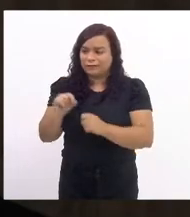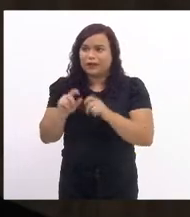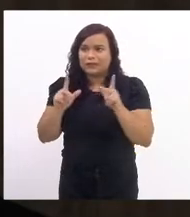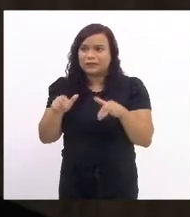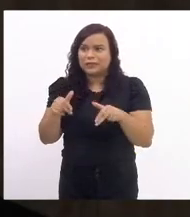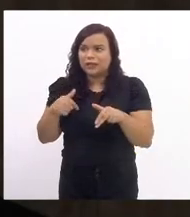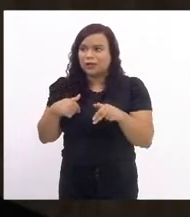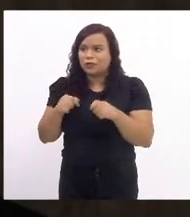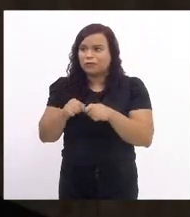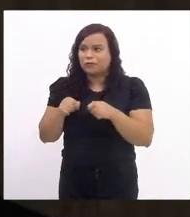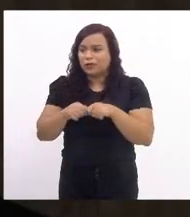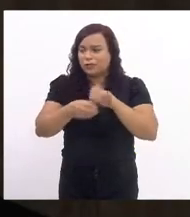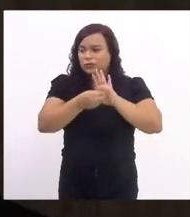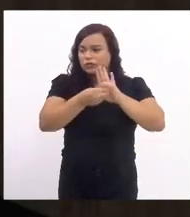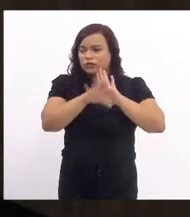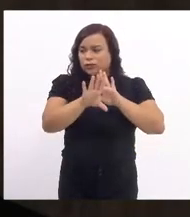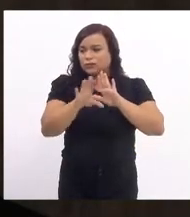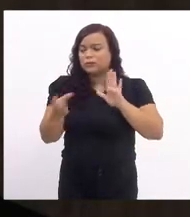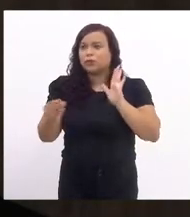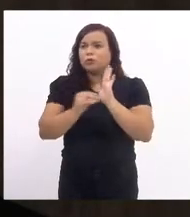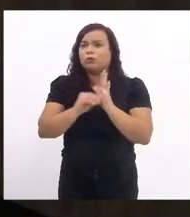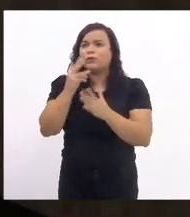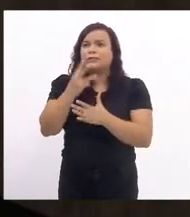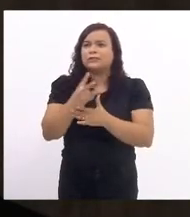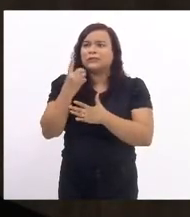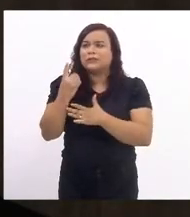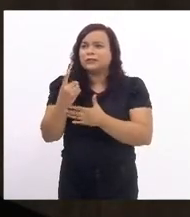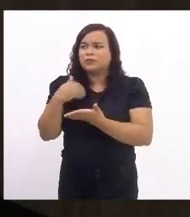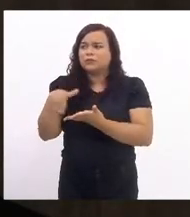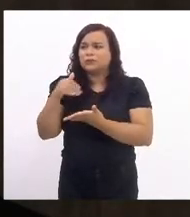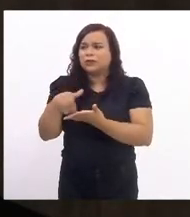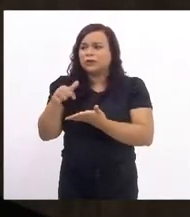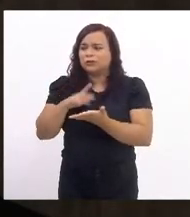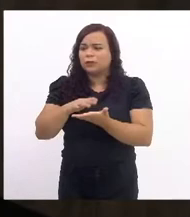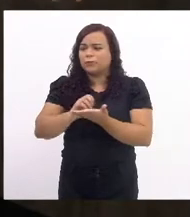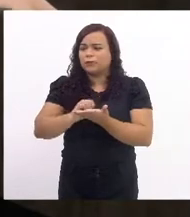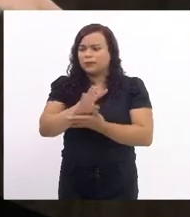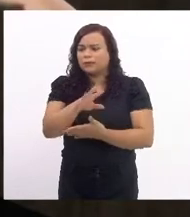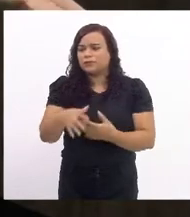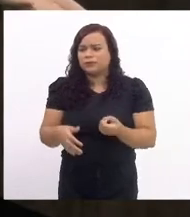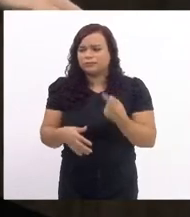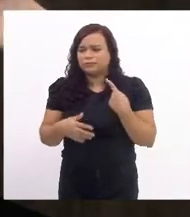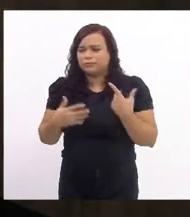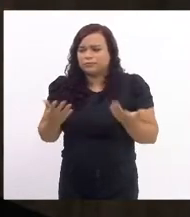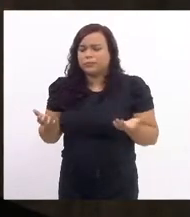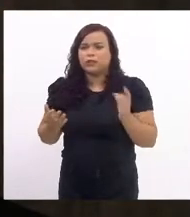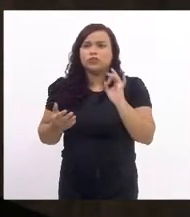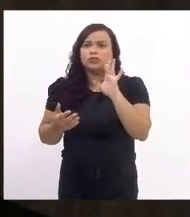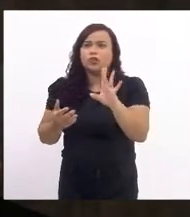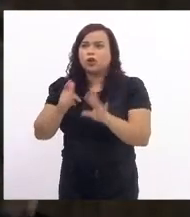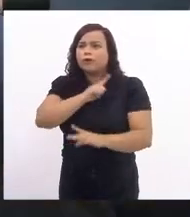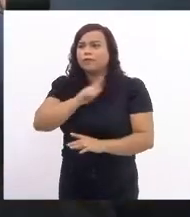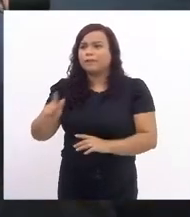os 31 secretários para mandar mensagem. É só o governador que envia a mensagem.